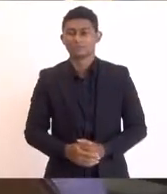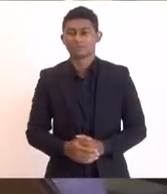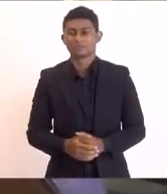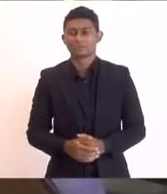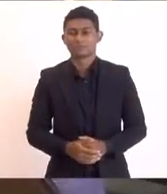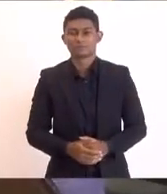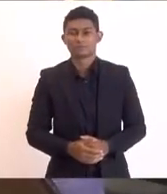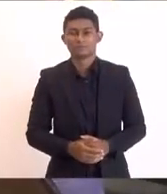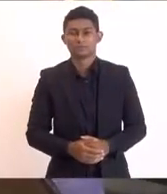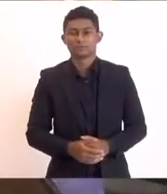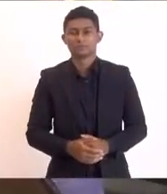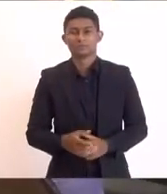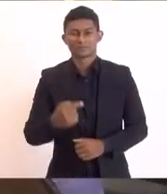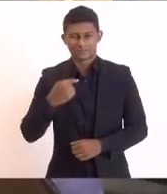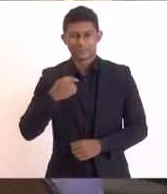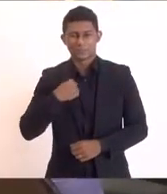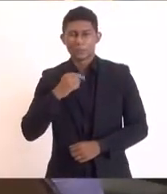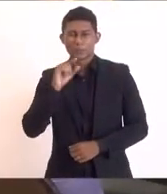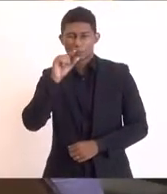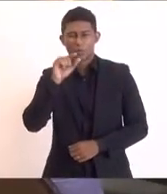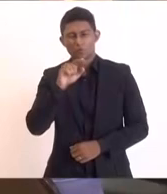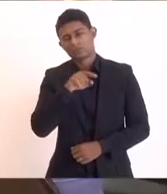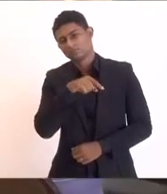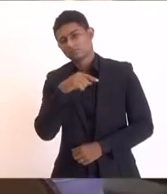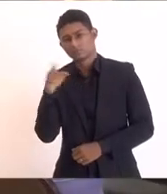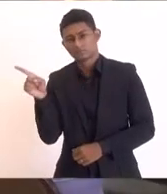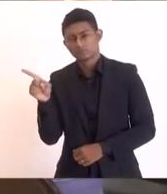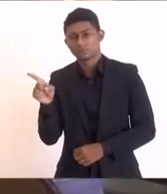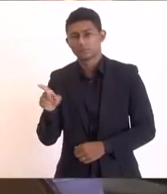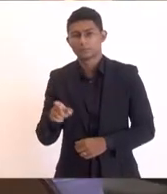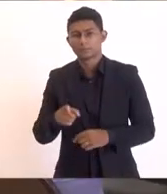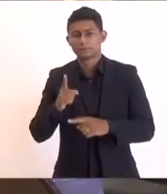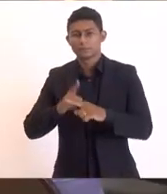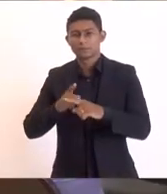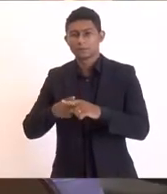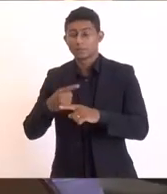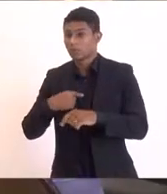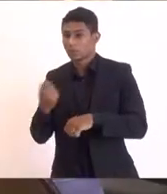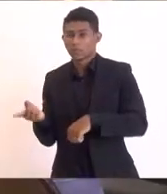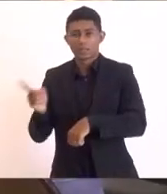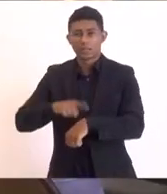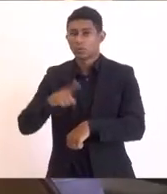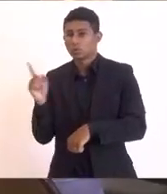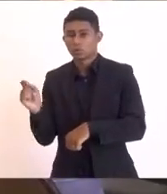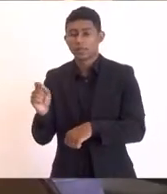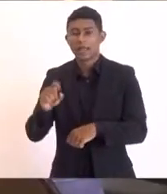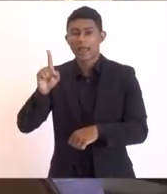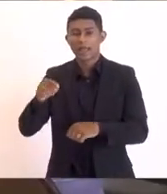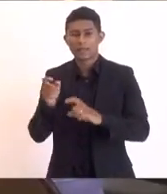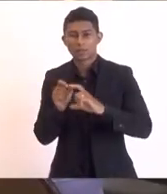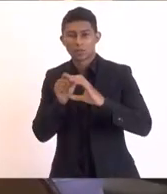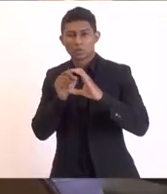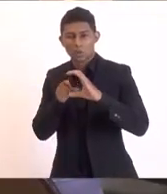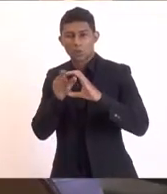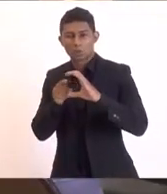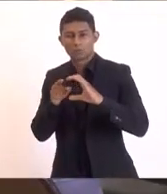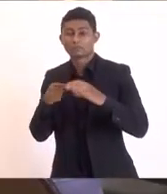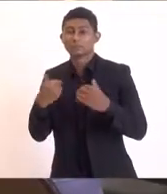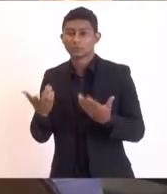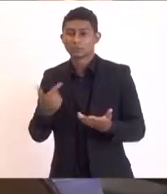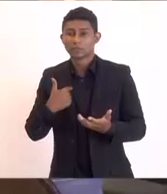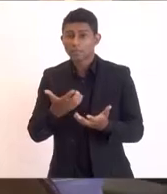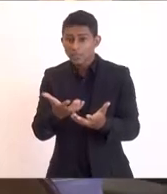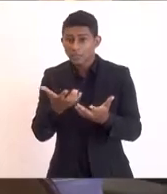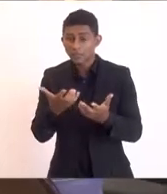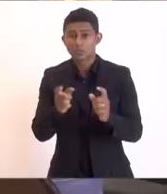Eu me ausentei por alguns minutos, porque eu entrei ali ao vivo na TV Globo. De pronto, eu queria que o